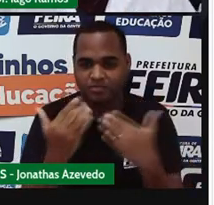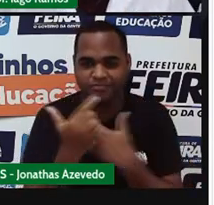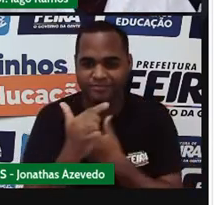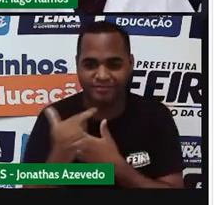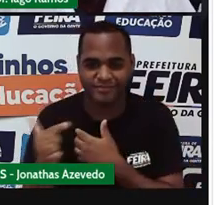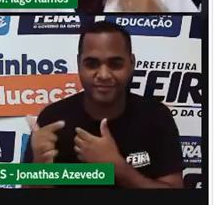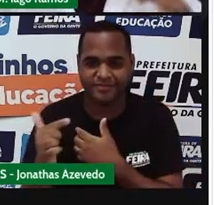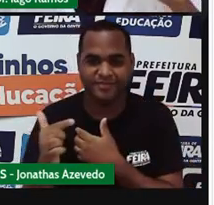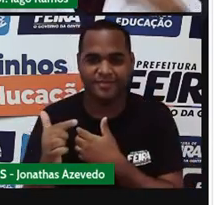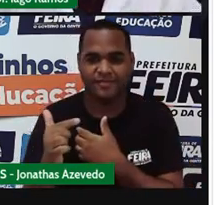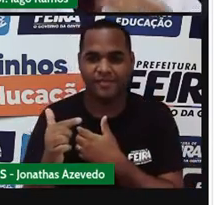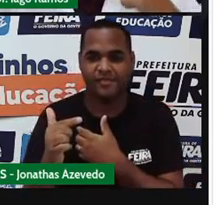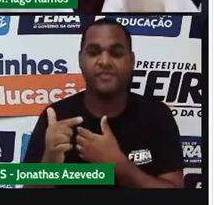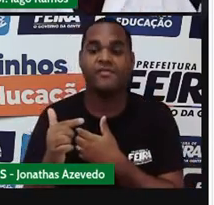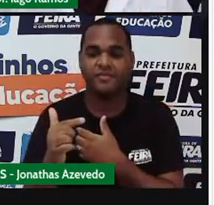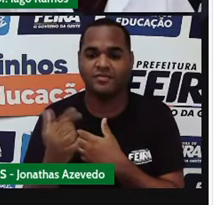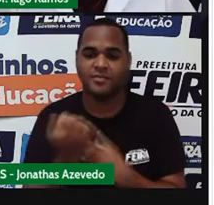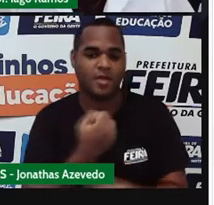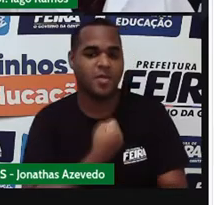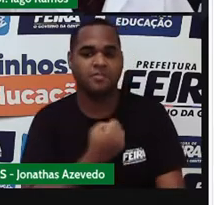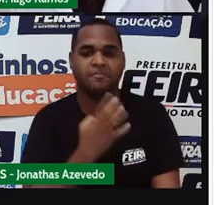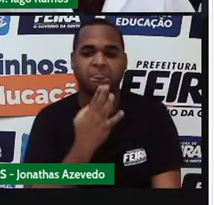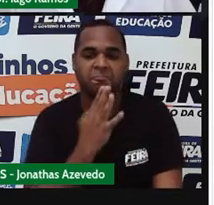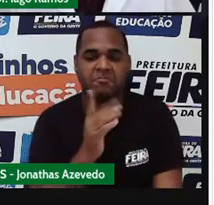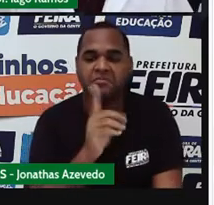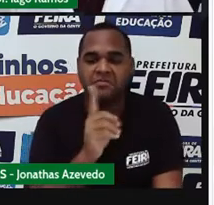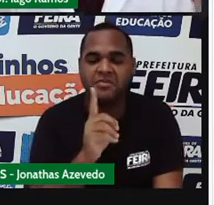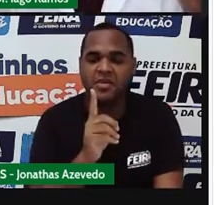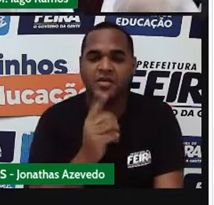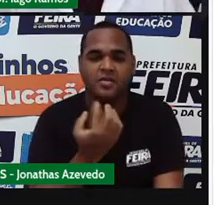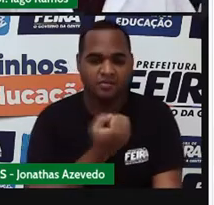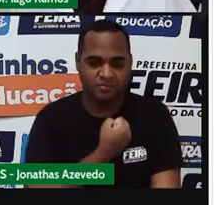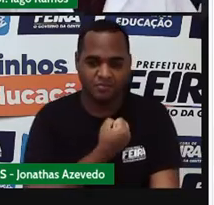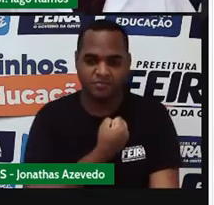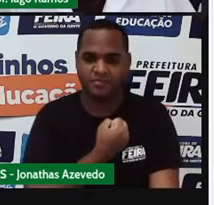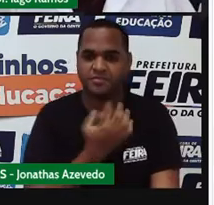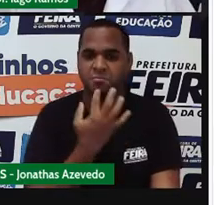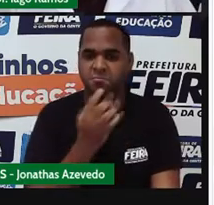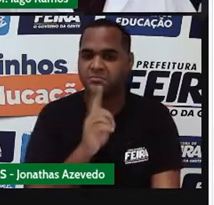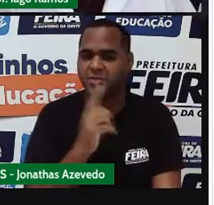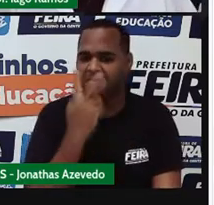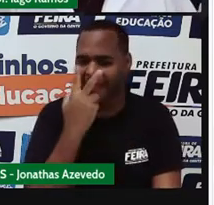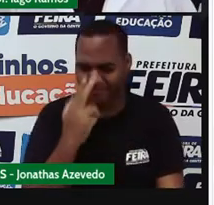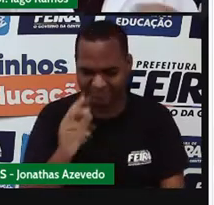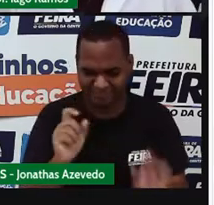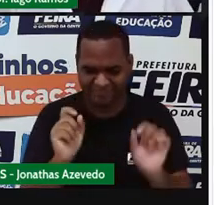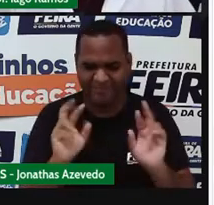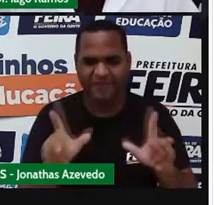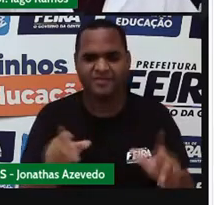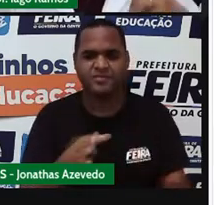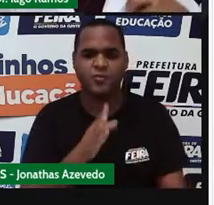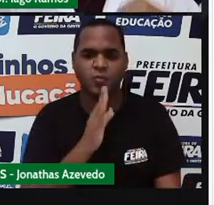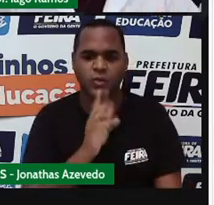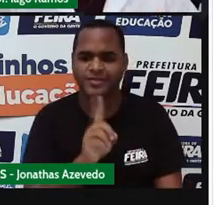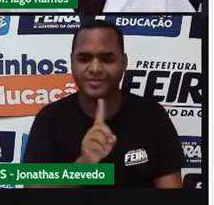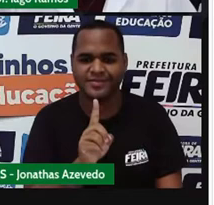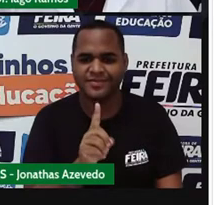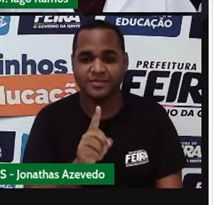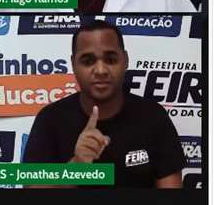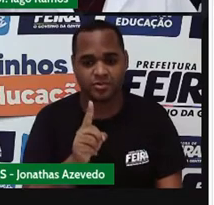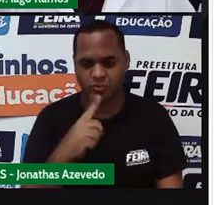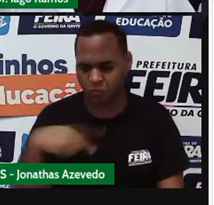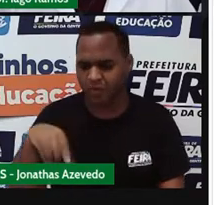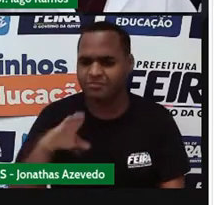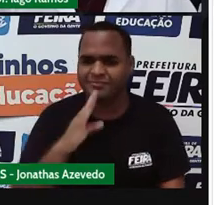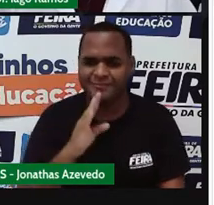Esse número a gente não conhece, é um valor desconhecido. Se a gente não conhece,